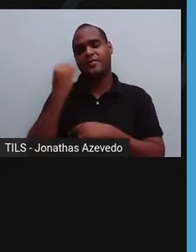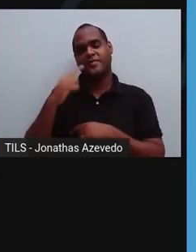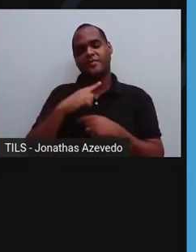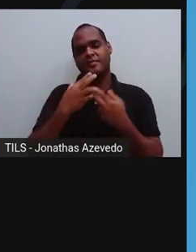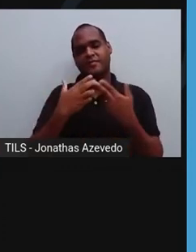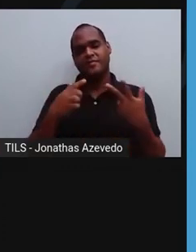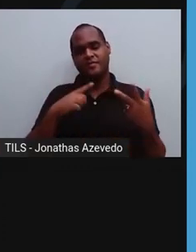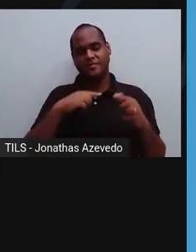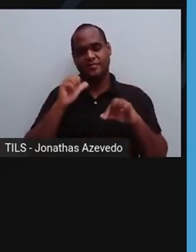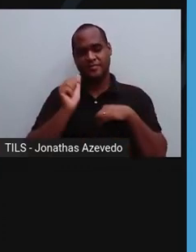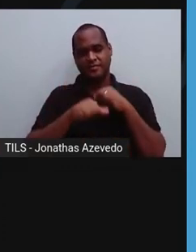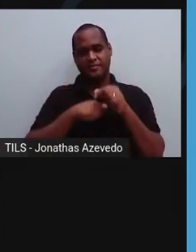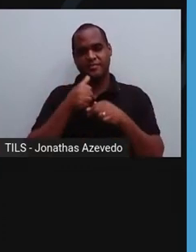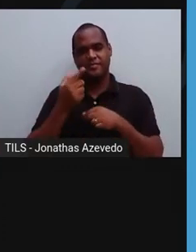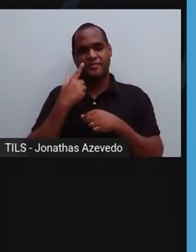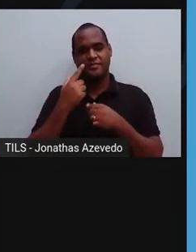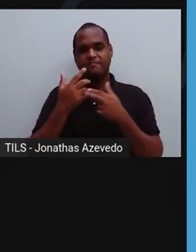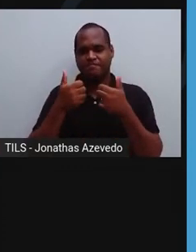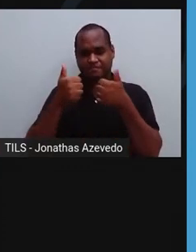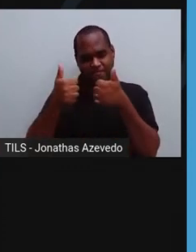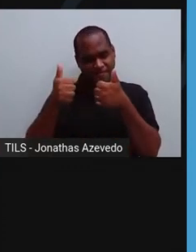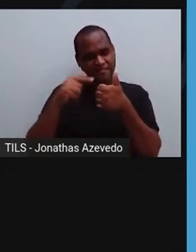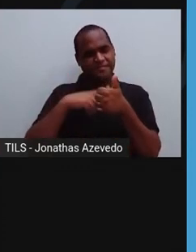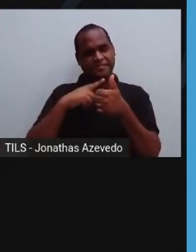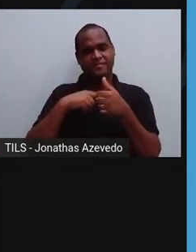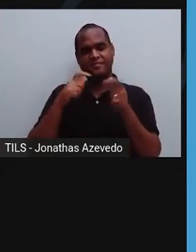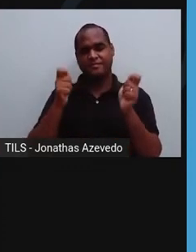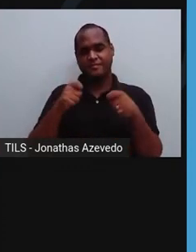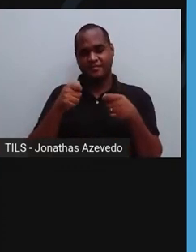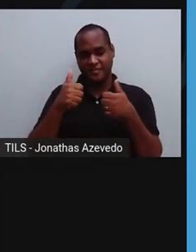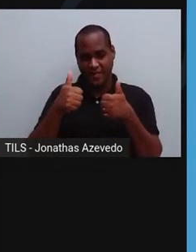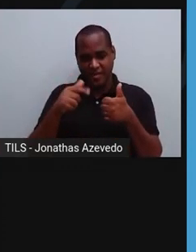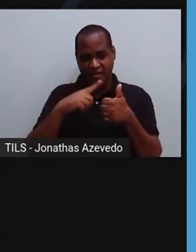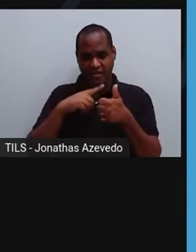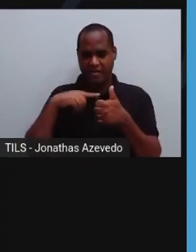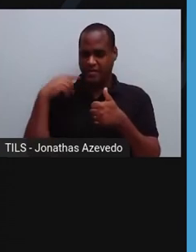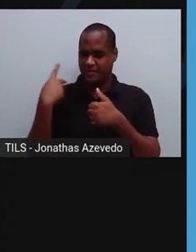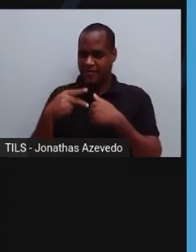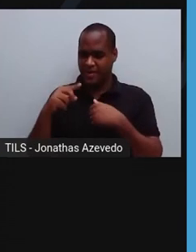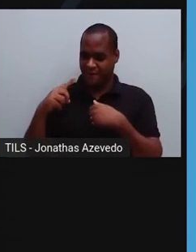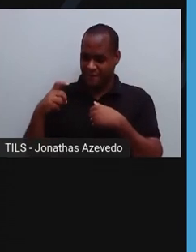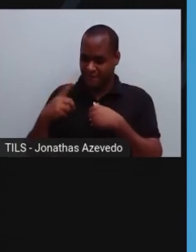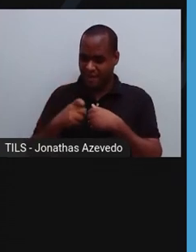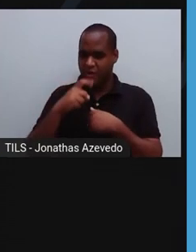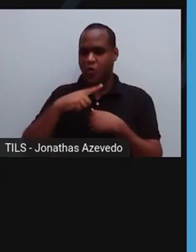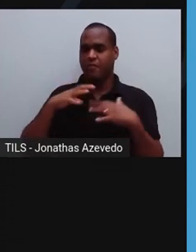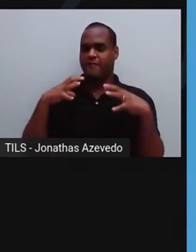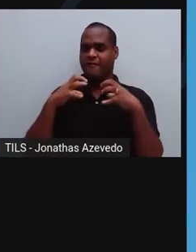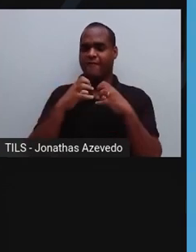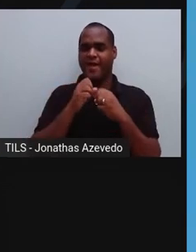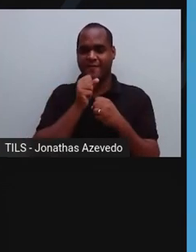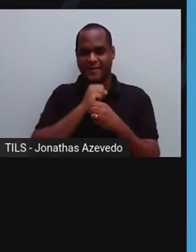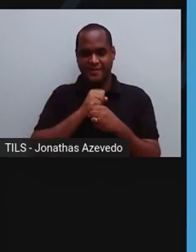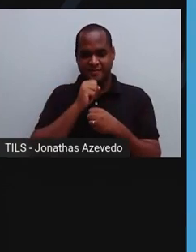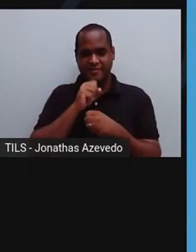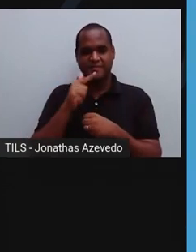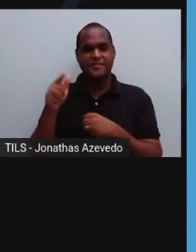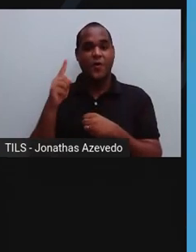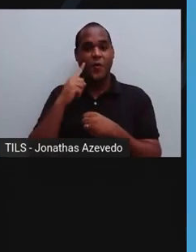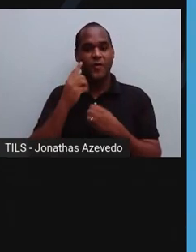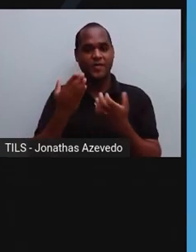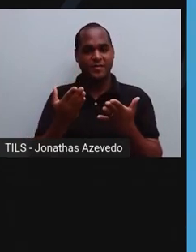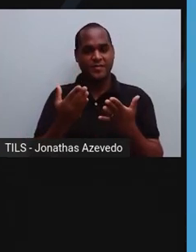excepcionalmente bem conservado, uma vez que não sofre ataques de larvas ou apodrecimento. Portubelo